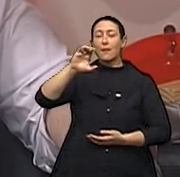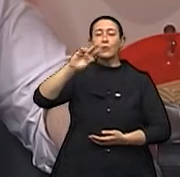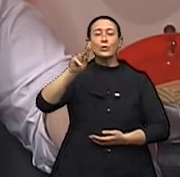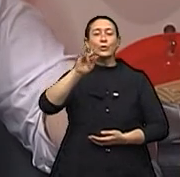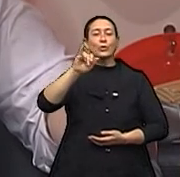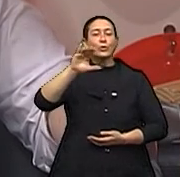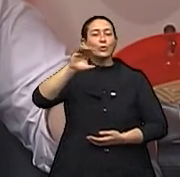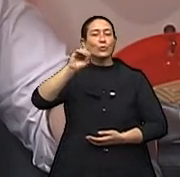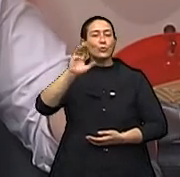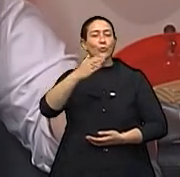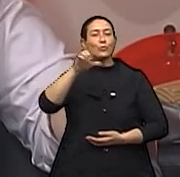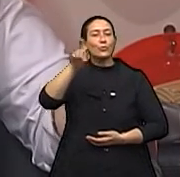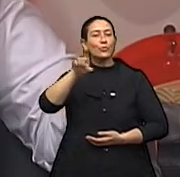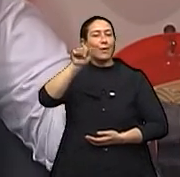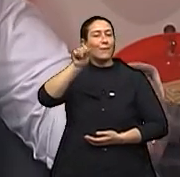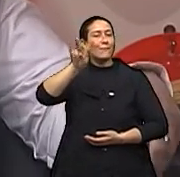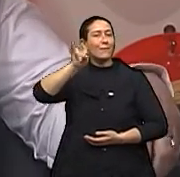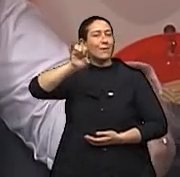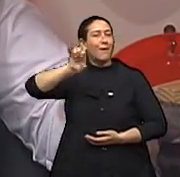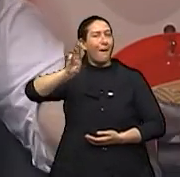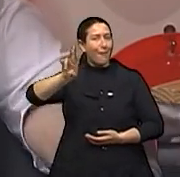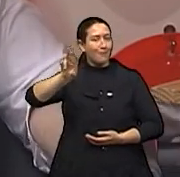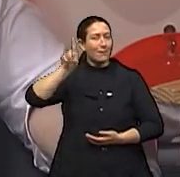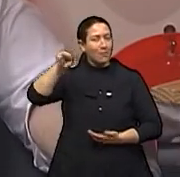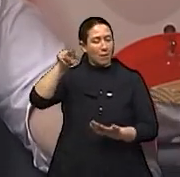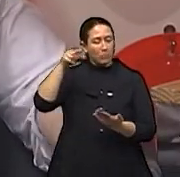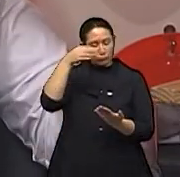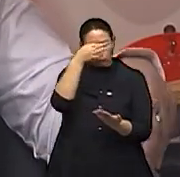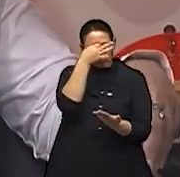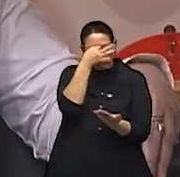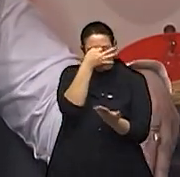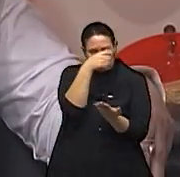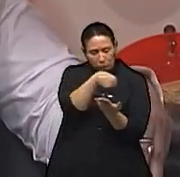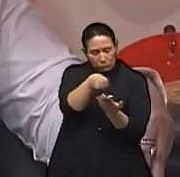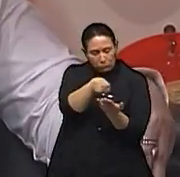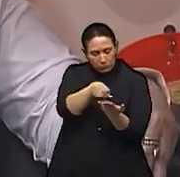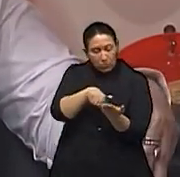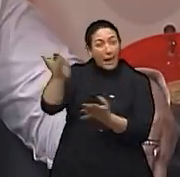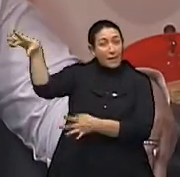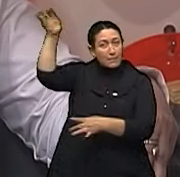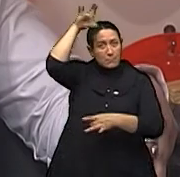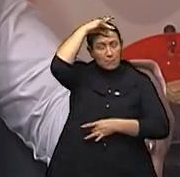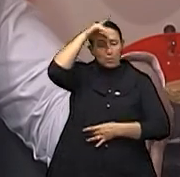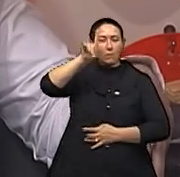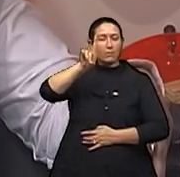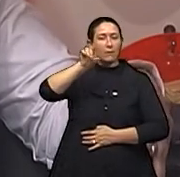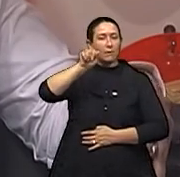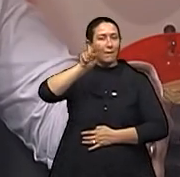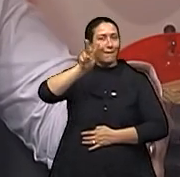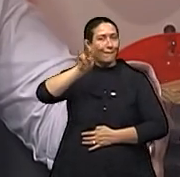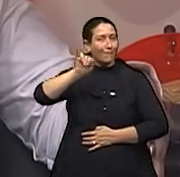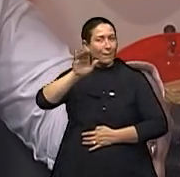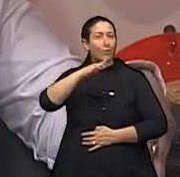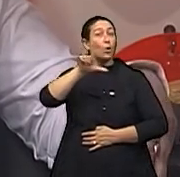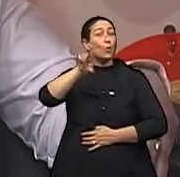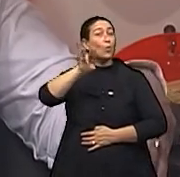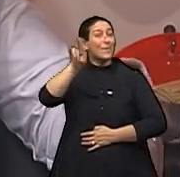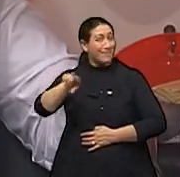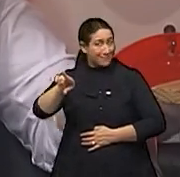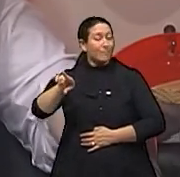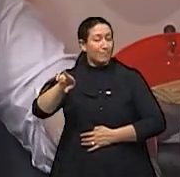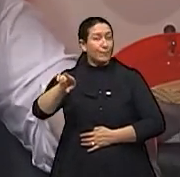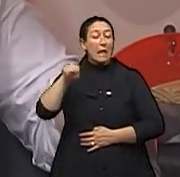Obreiros da Vida Eterna, através do espírito de André Luiz, onde houve uma palestra, onde já se anunciava que